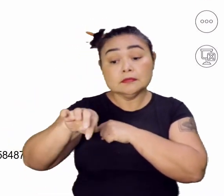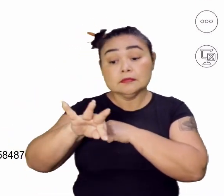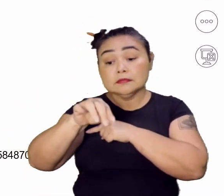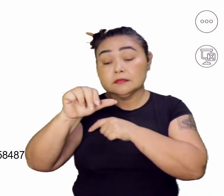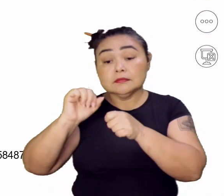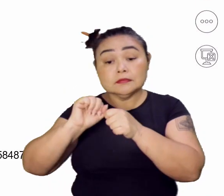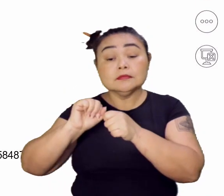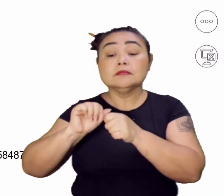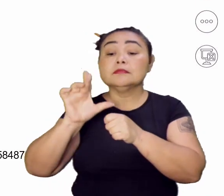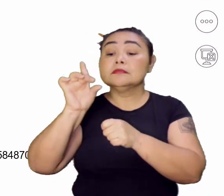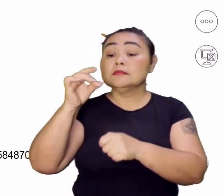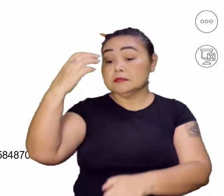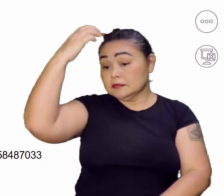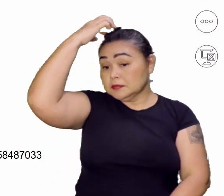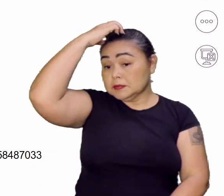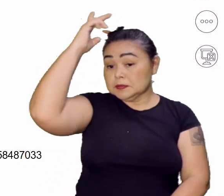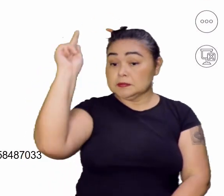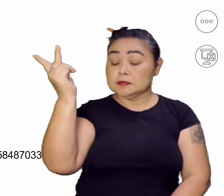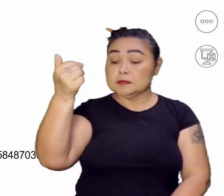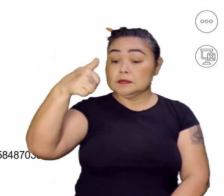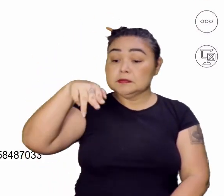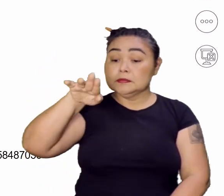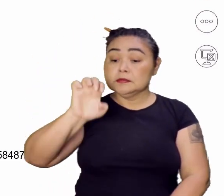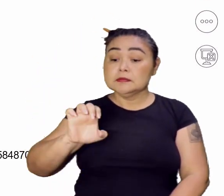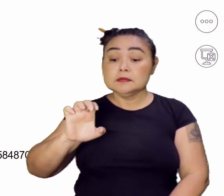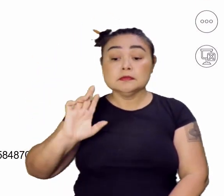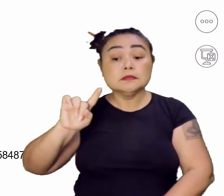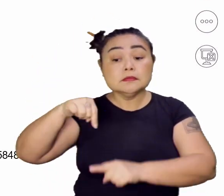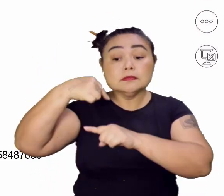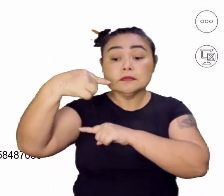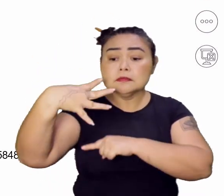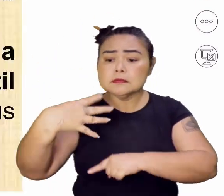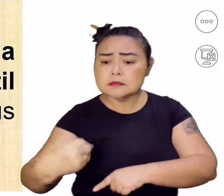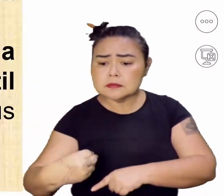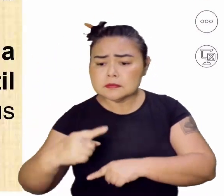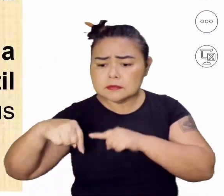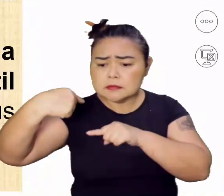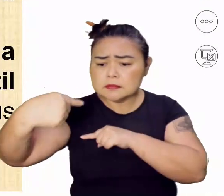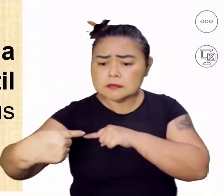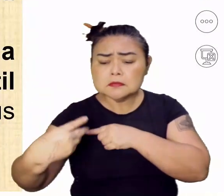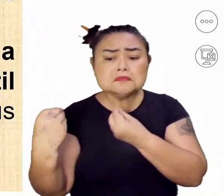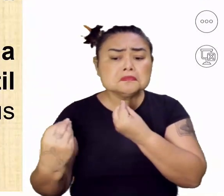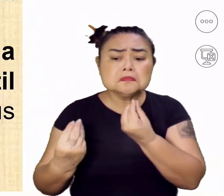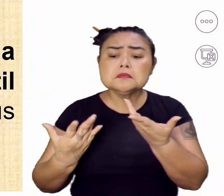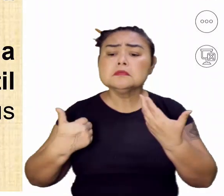Dom Henrique também não deixa herdeiro. Como é que vai ficar a questão do trono português?